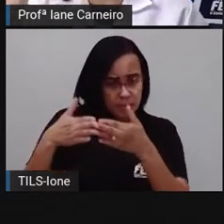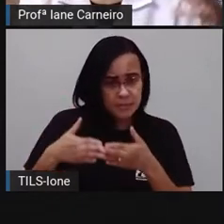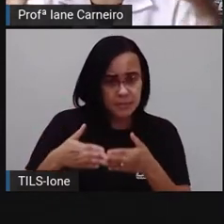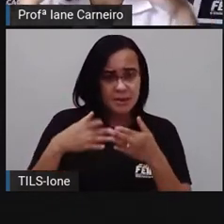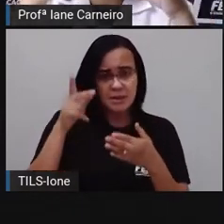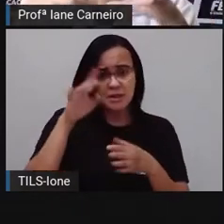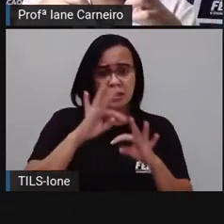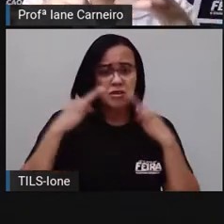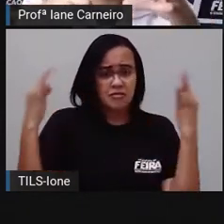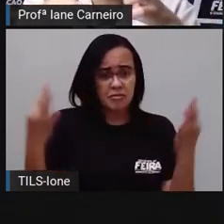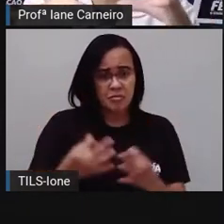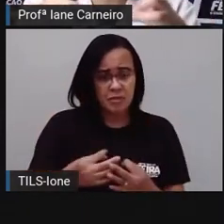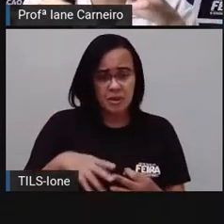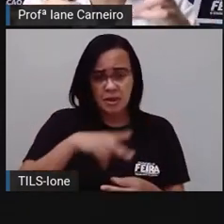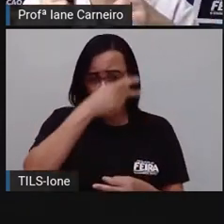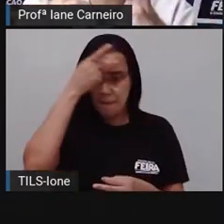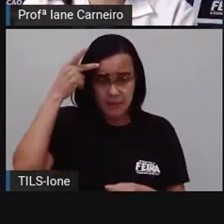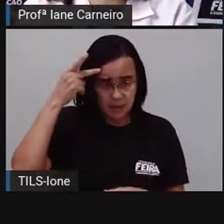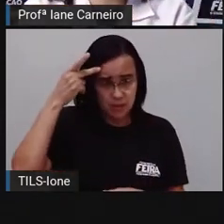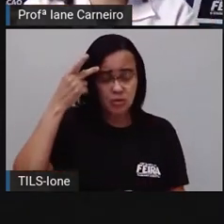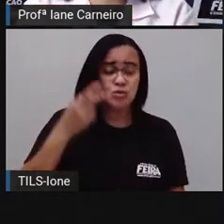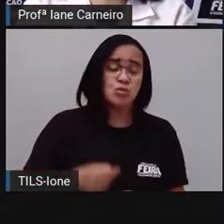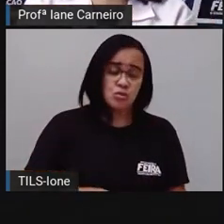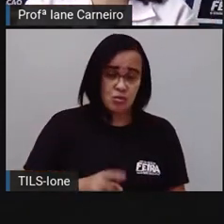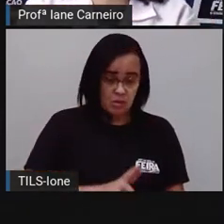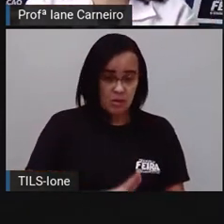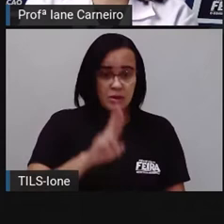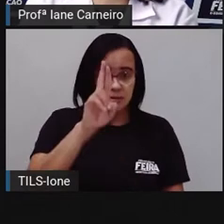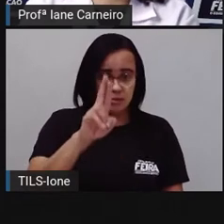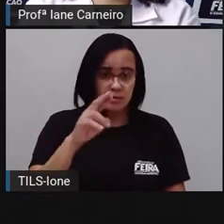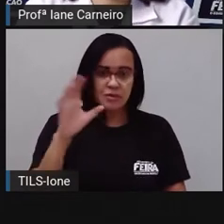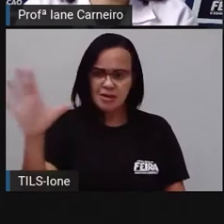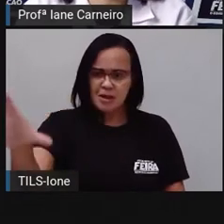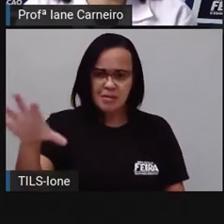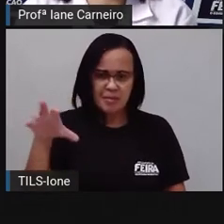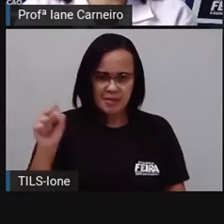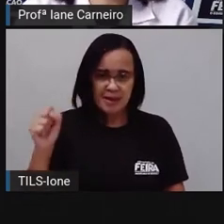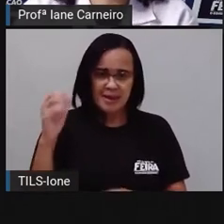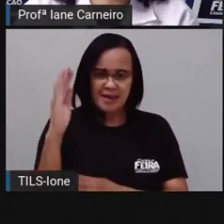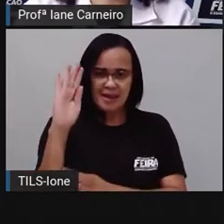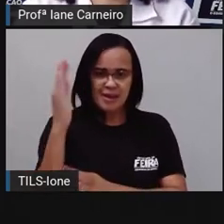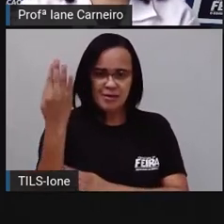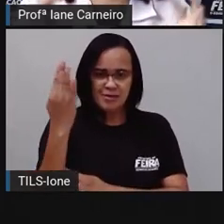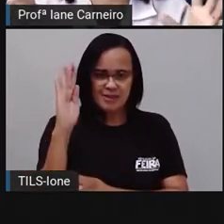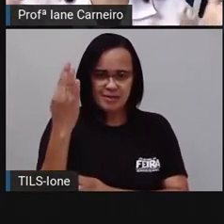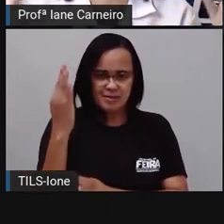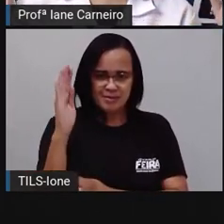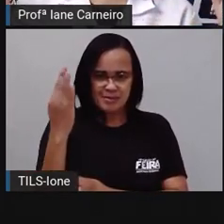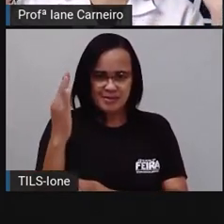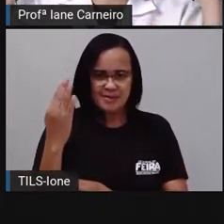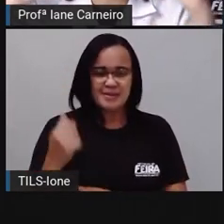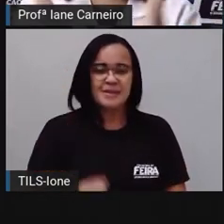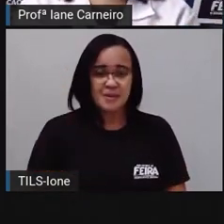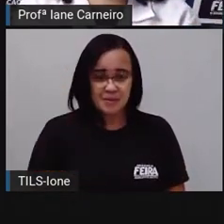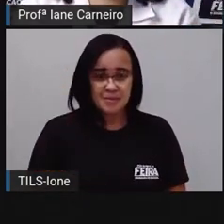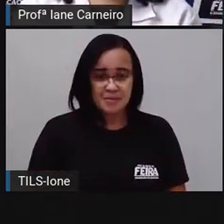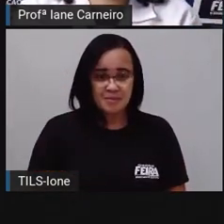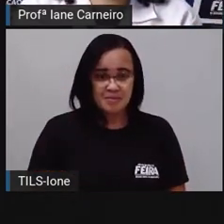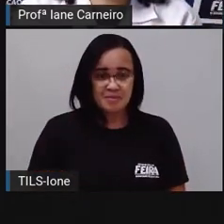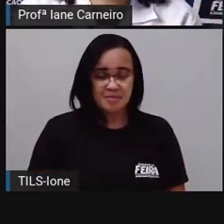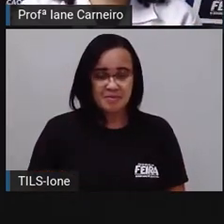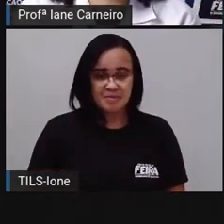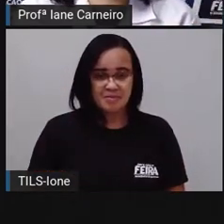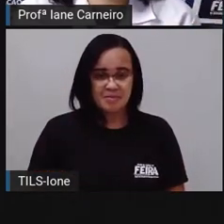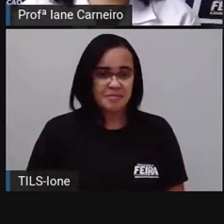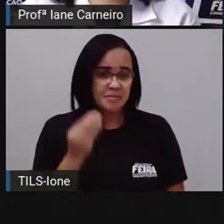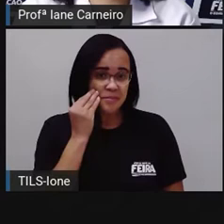para trazer um espelho pequenininho para perto de você para que você possa fazer o que a PRO vai pedir. Tá bom? Então, ó. Tenta